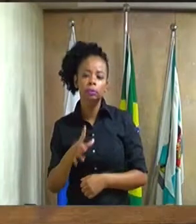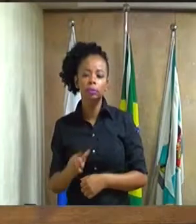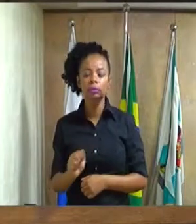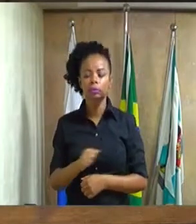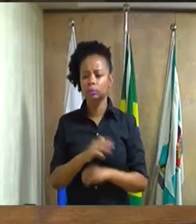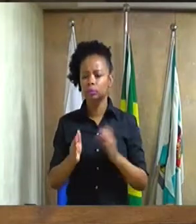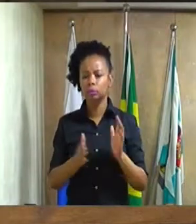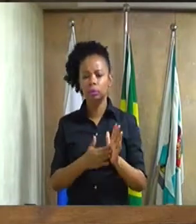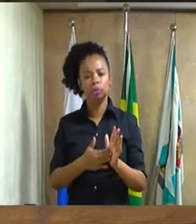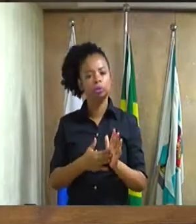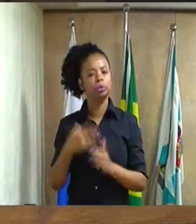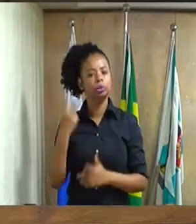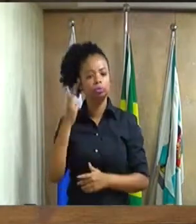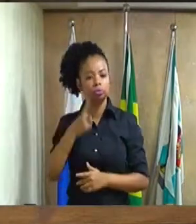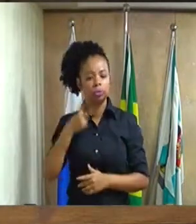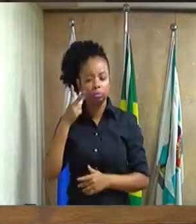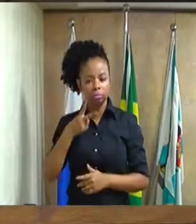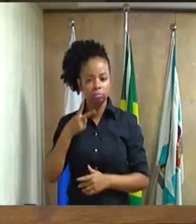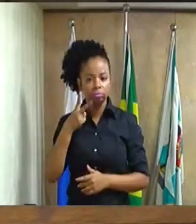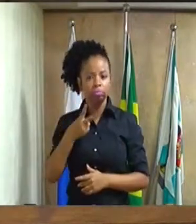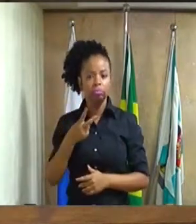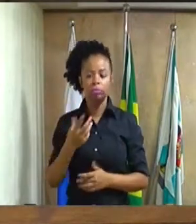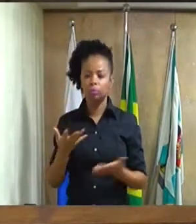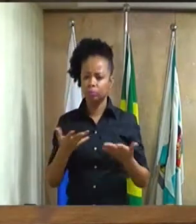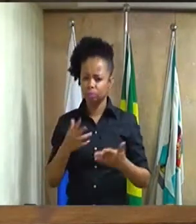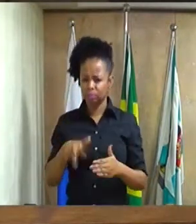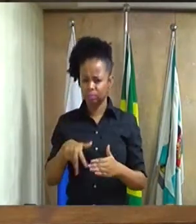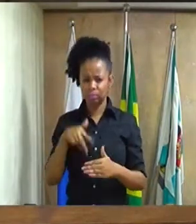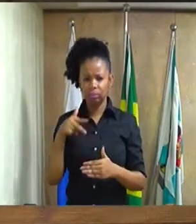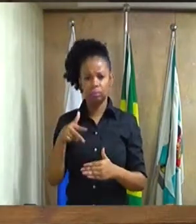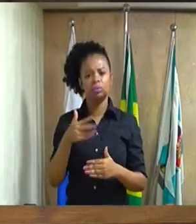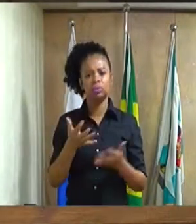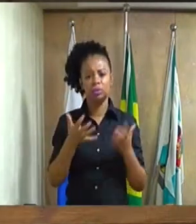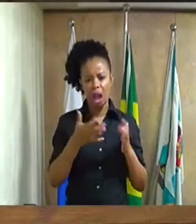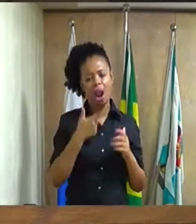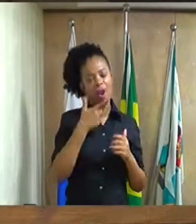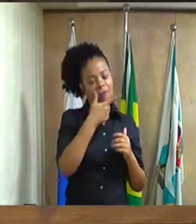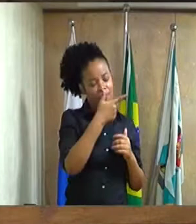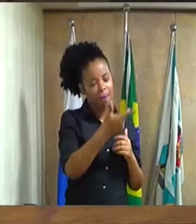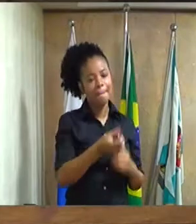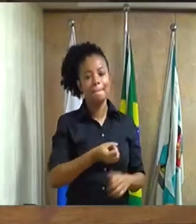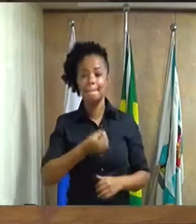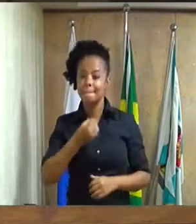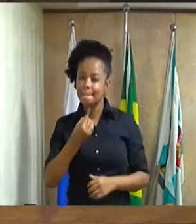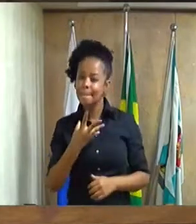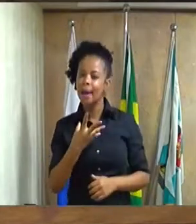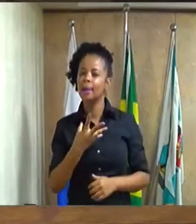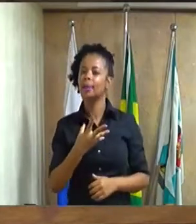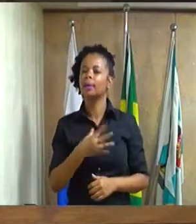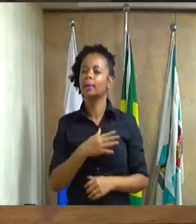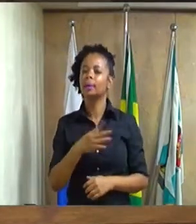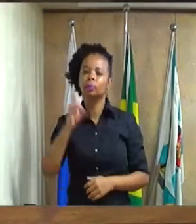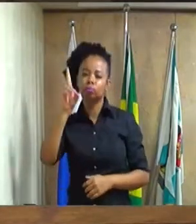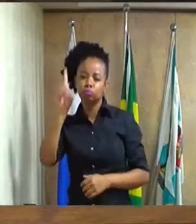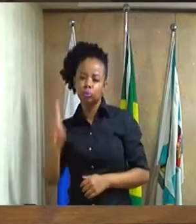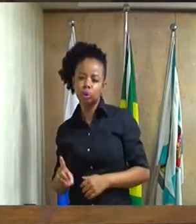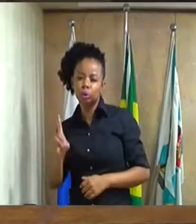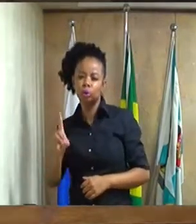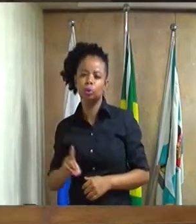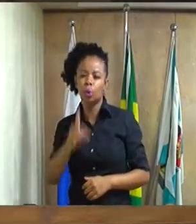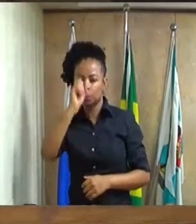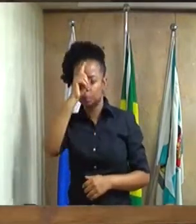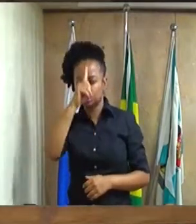Hoje, venho aqui fazer um elogio, né, à direção do Hospital